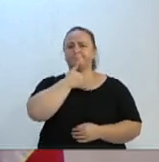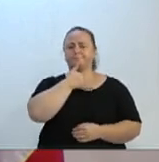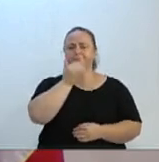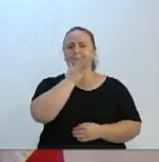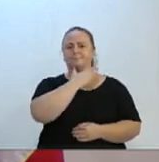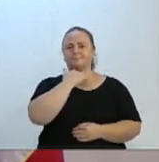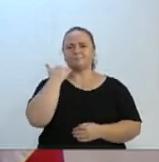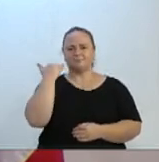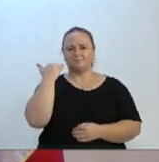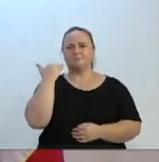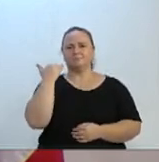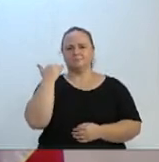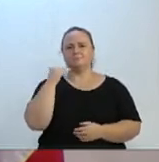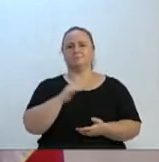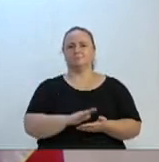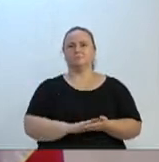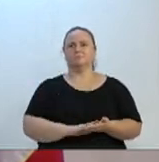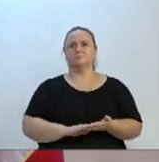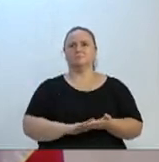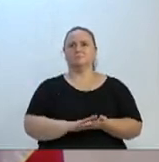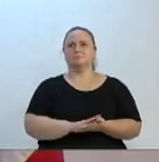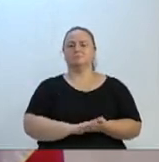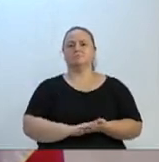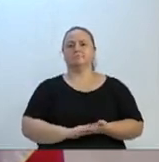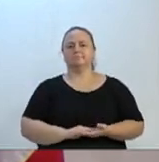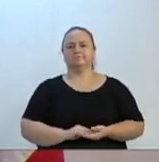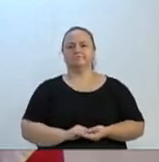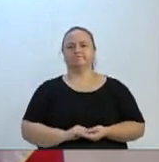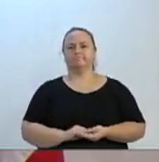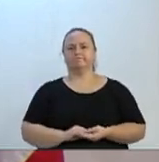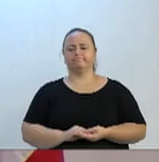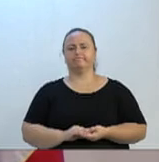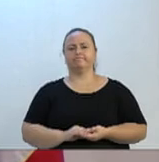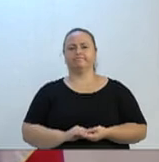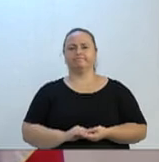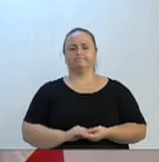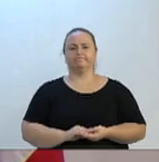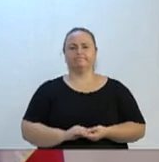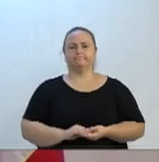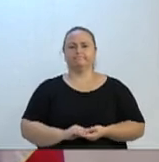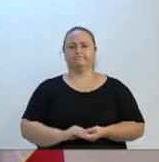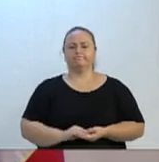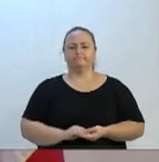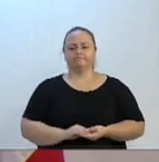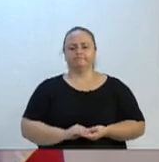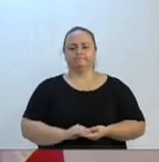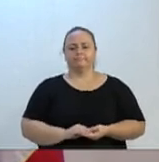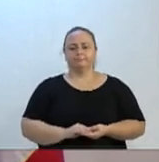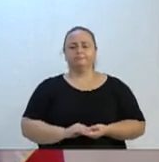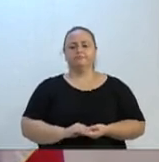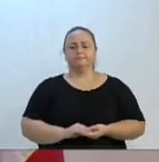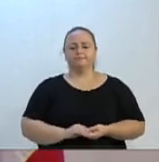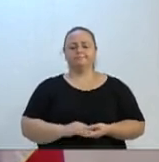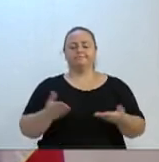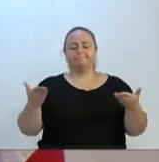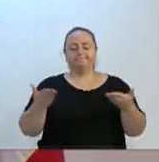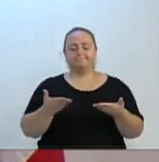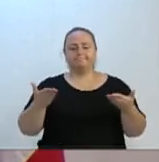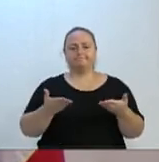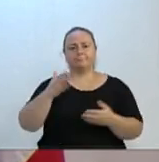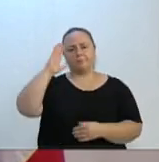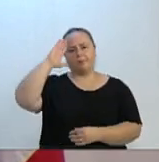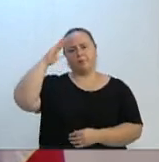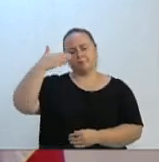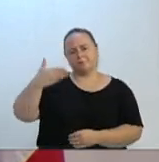óbito em um acidente de trânsito. Então, fica aqui a minha homenagem à família,